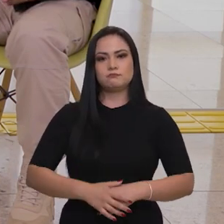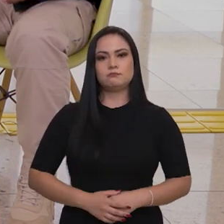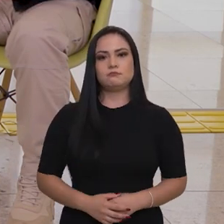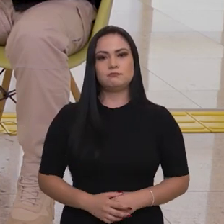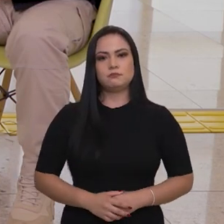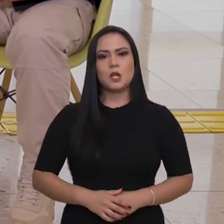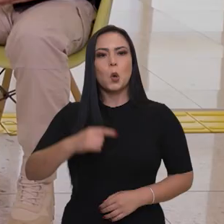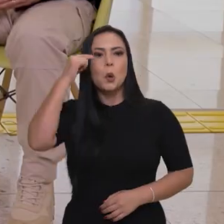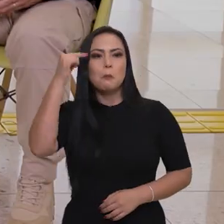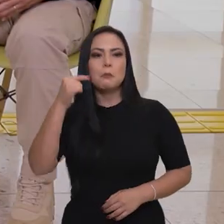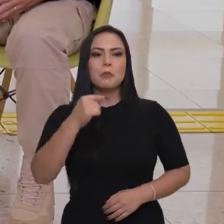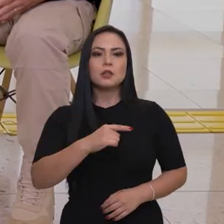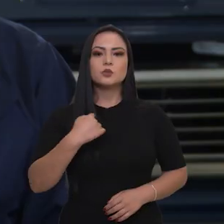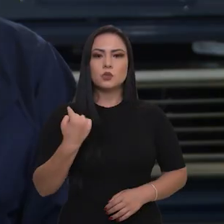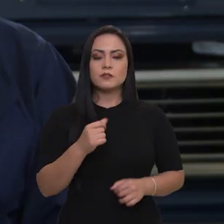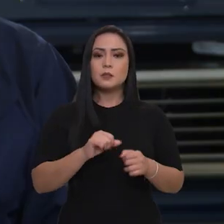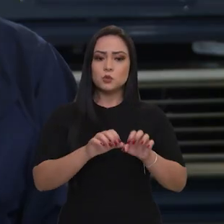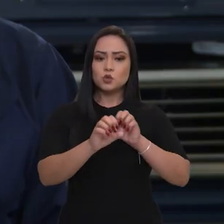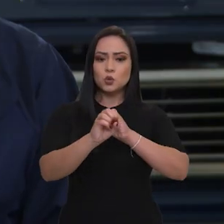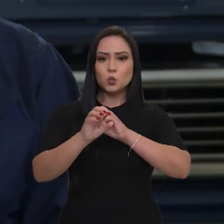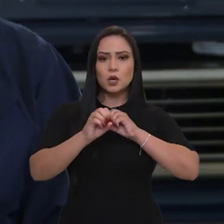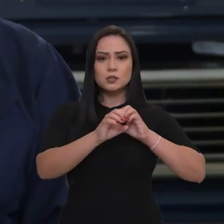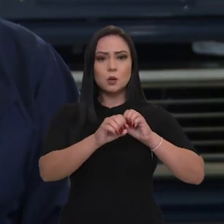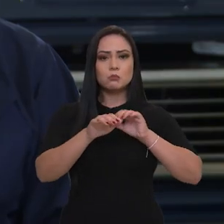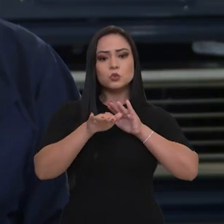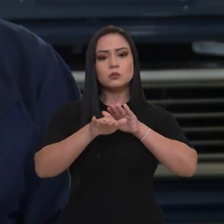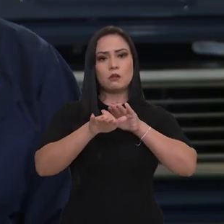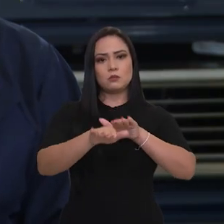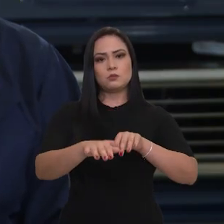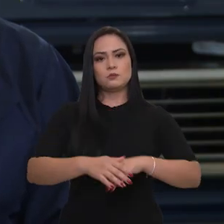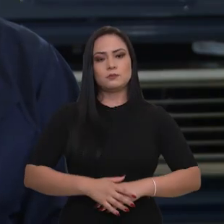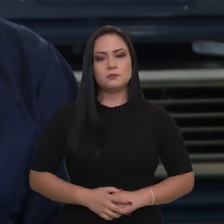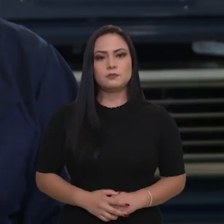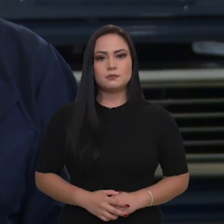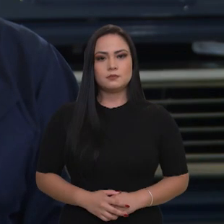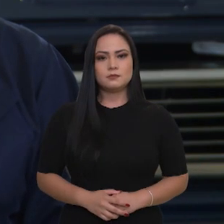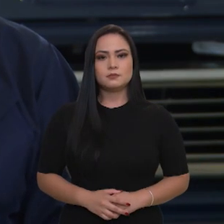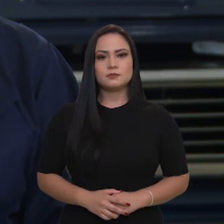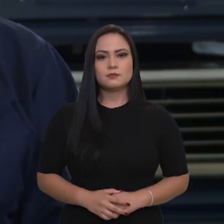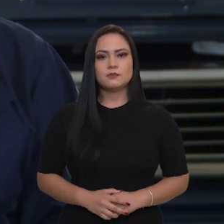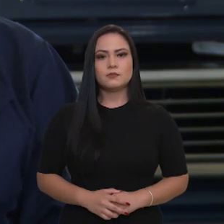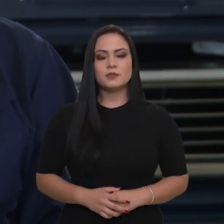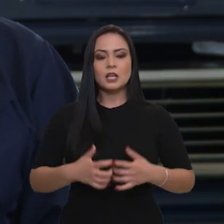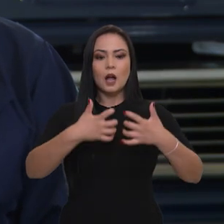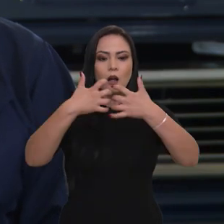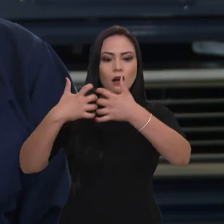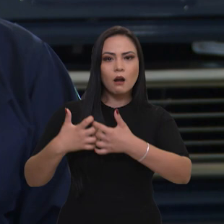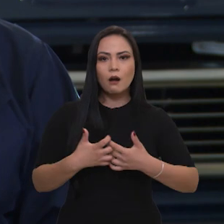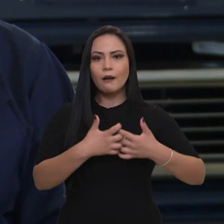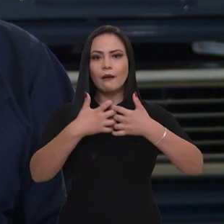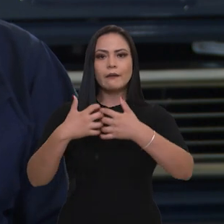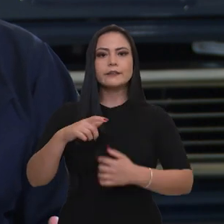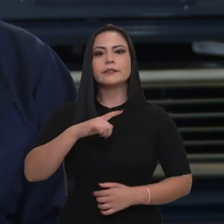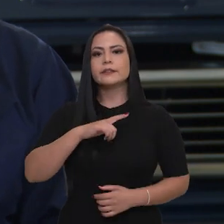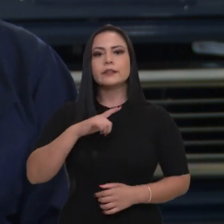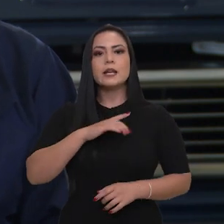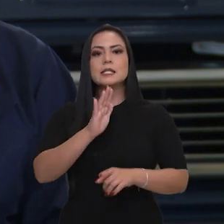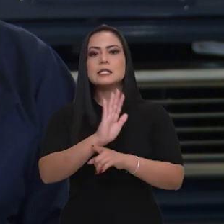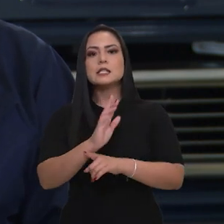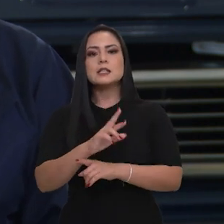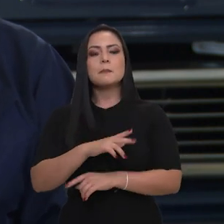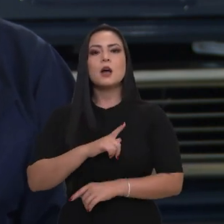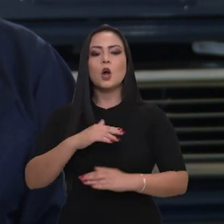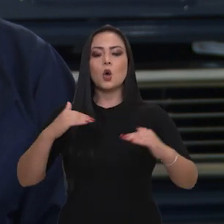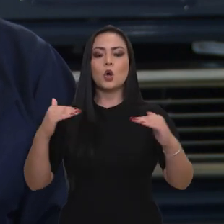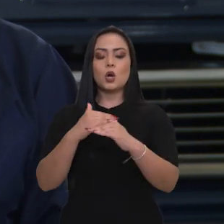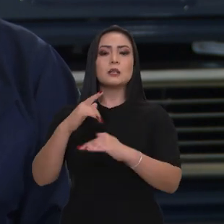educação para o trânsito, com carretas que temos, com cinema rodoviário, que é um programa que nós trazemos